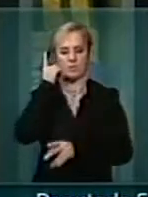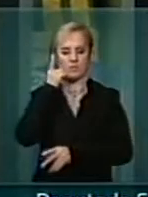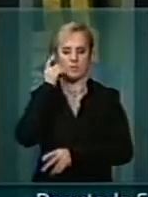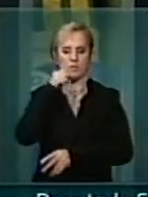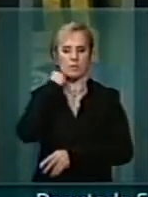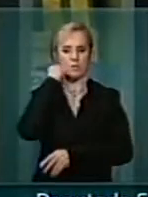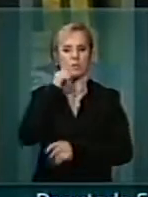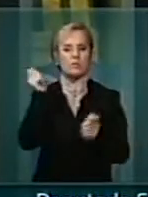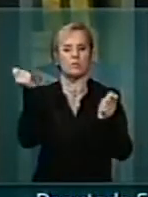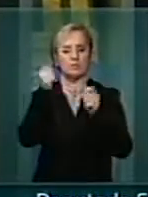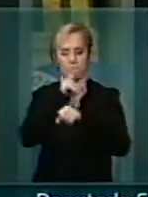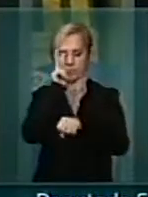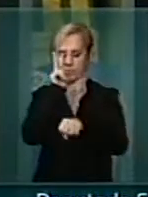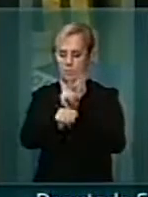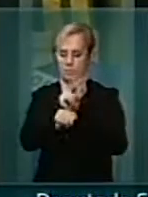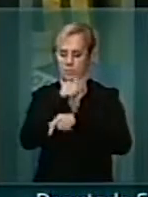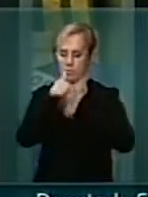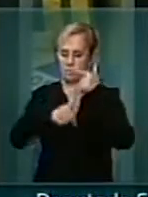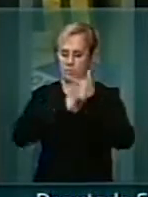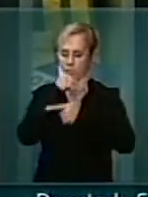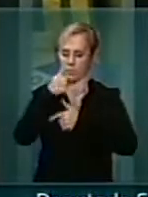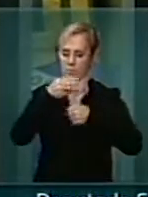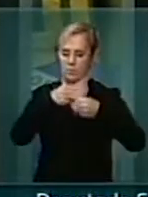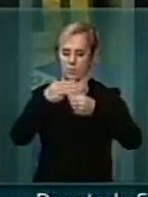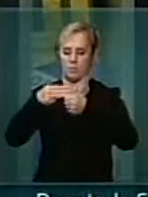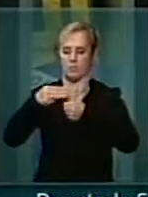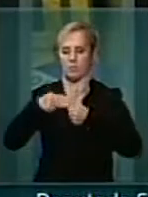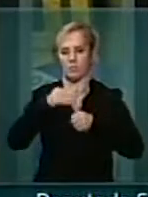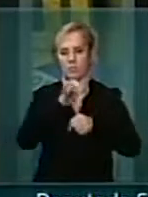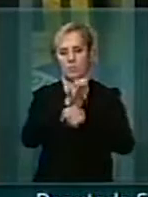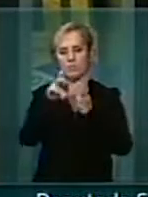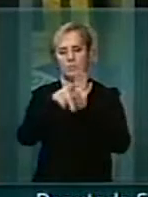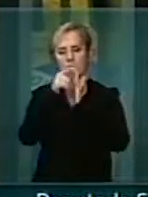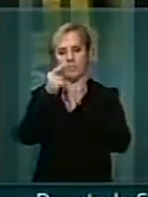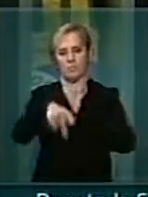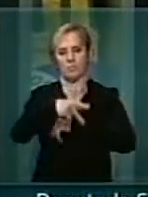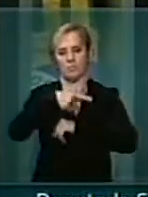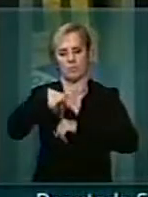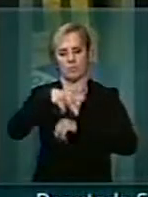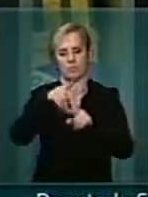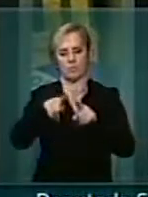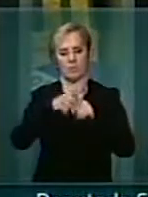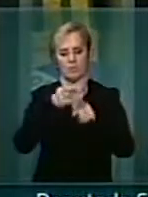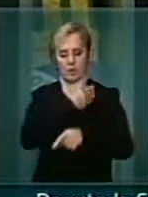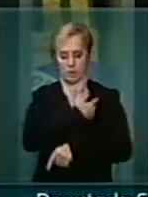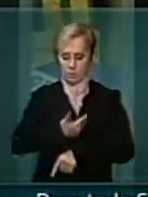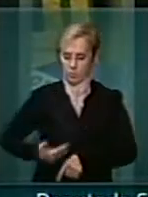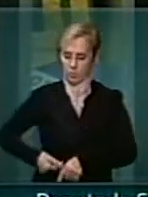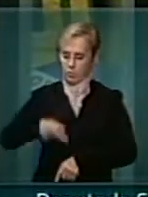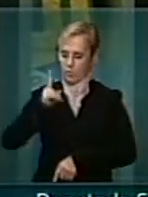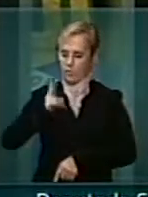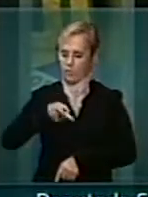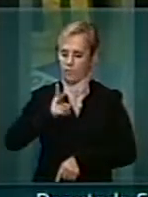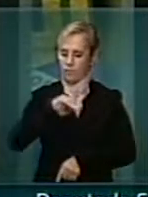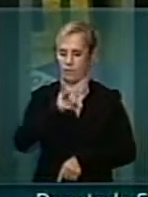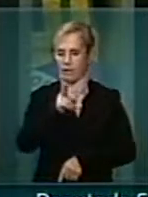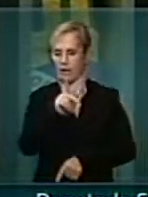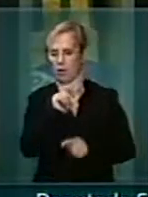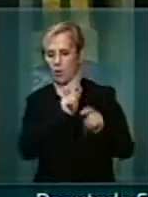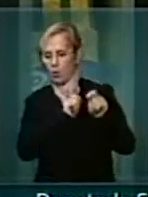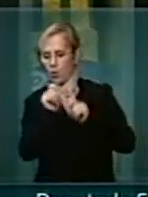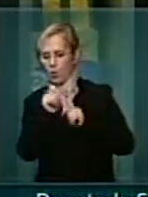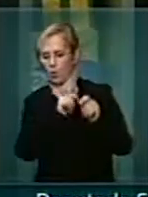de poderem defender o povo e os estados e municípios desse país. Mas, enquanto o governo adotar essa posição mesquinha,